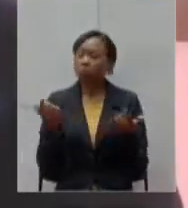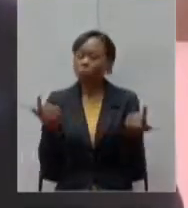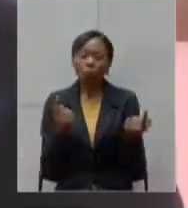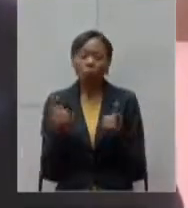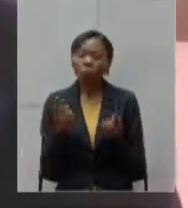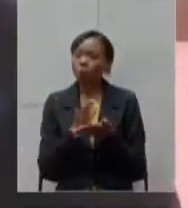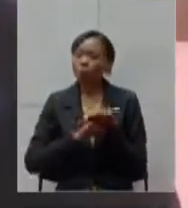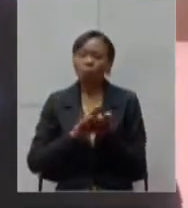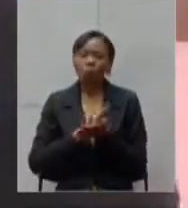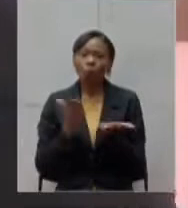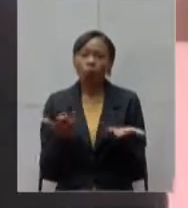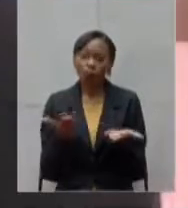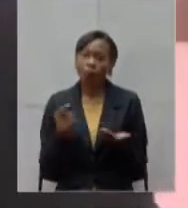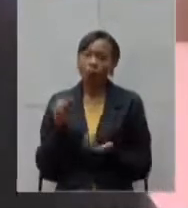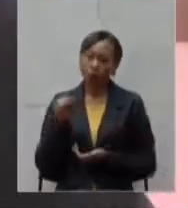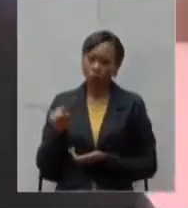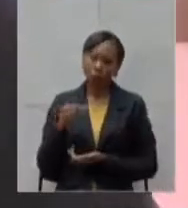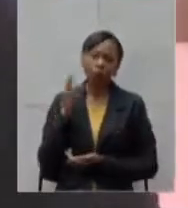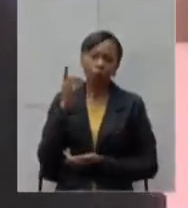professor Clayton